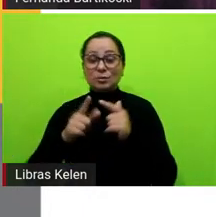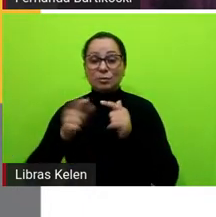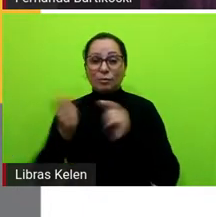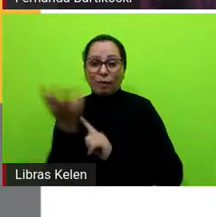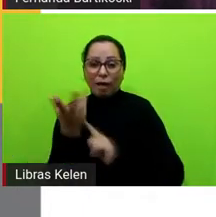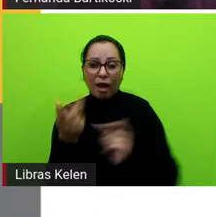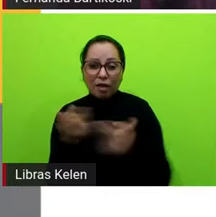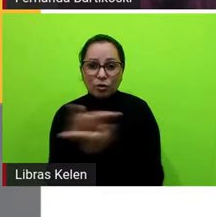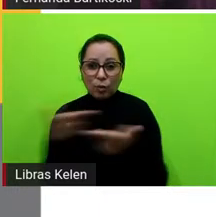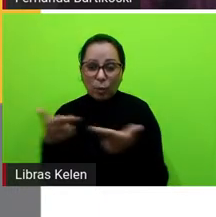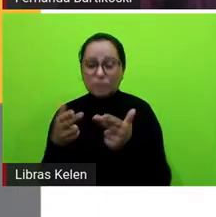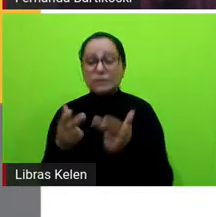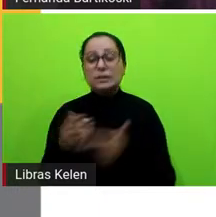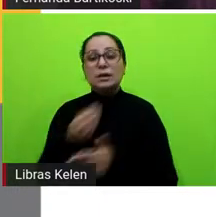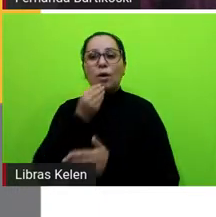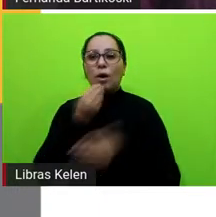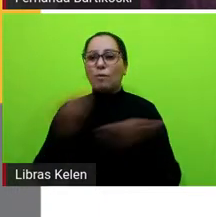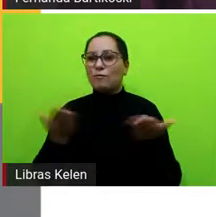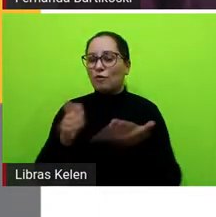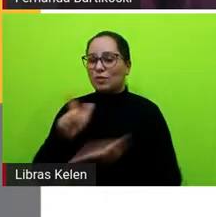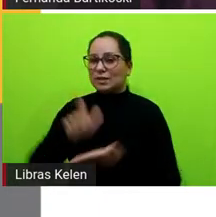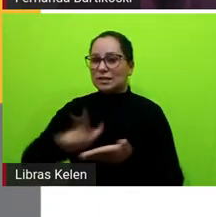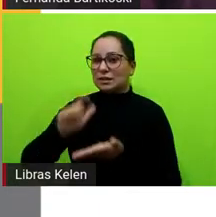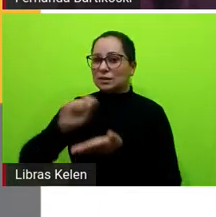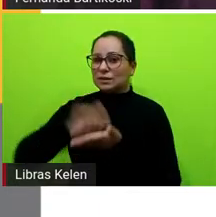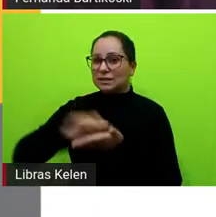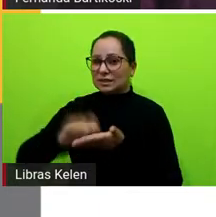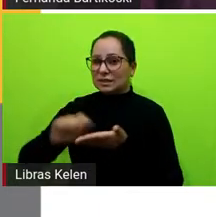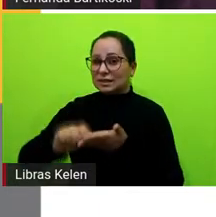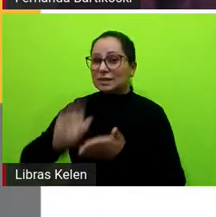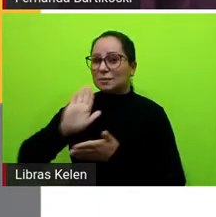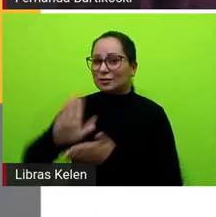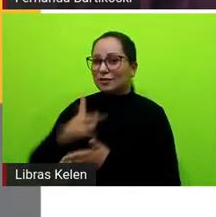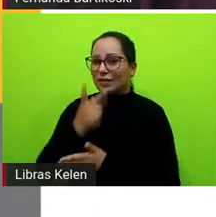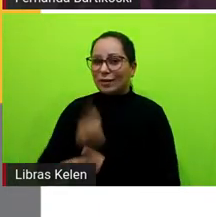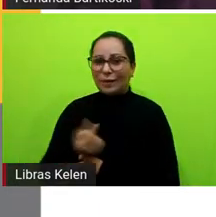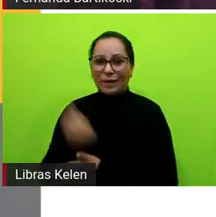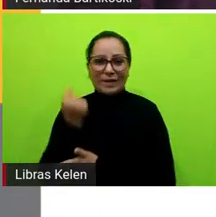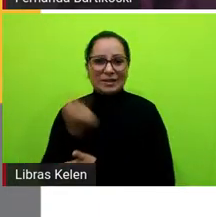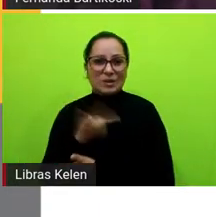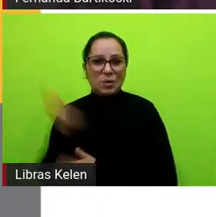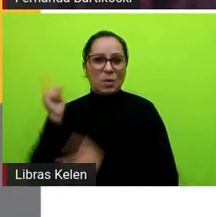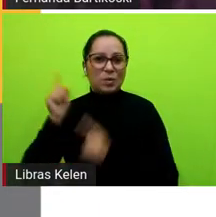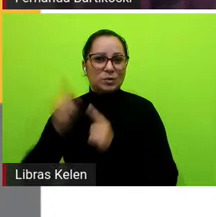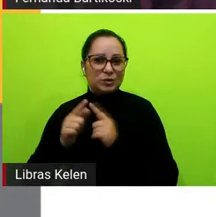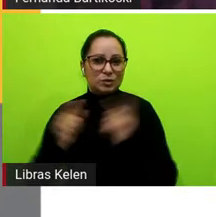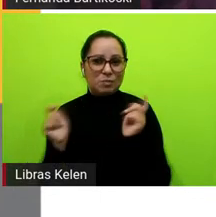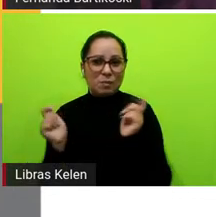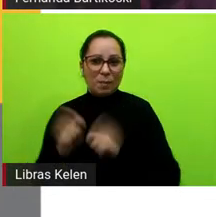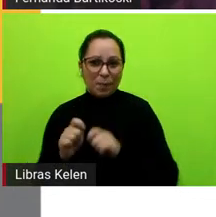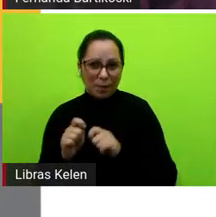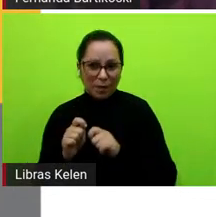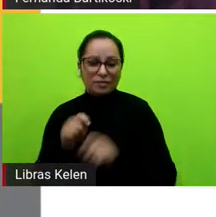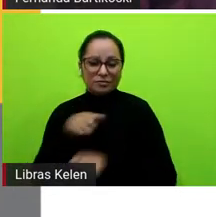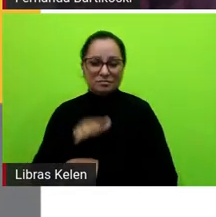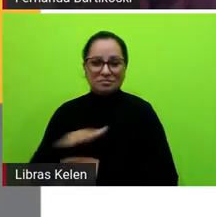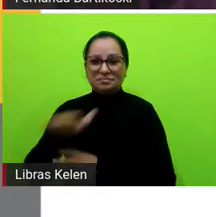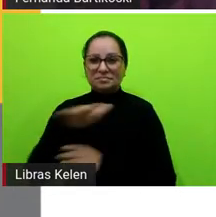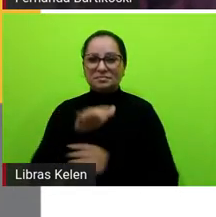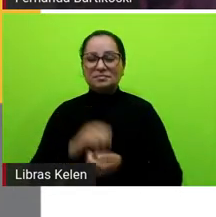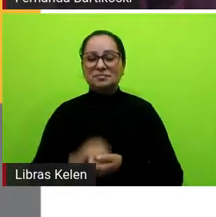a gente vai falar de literatura escrita mas a gente já mencionou um pouquinho antes outras possibilidades desse campo né